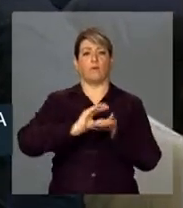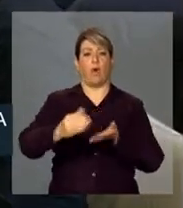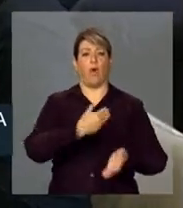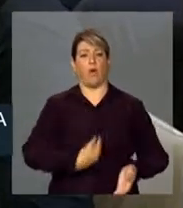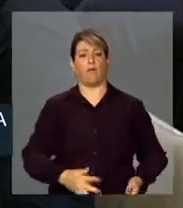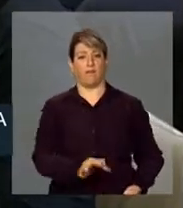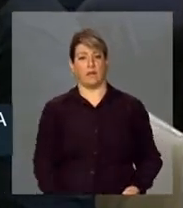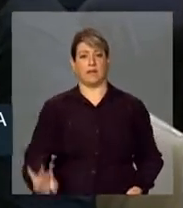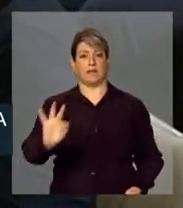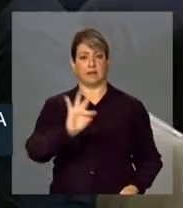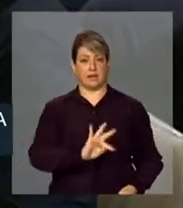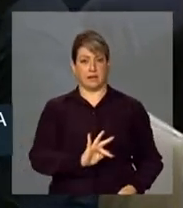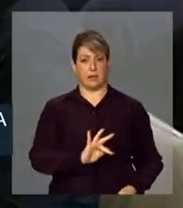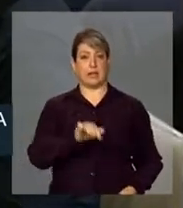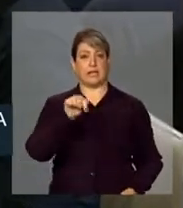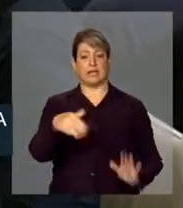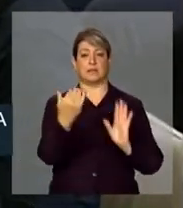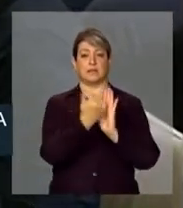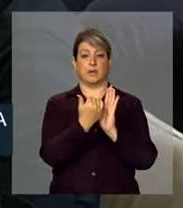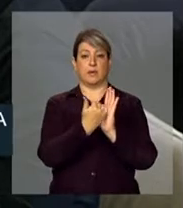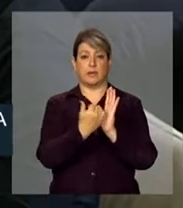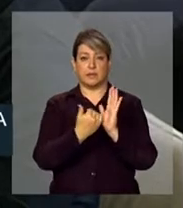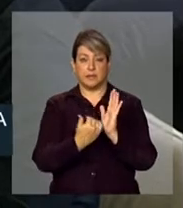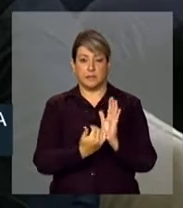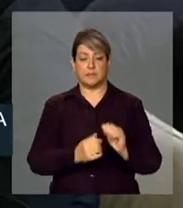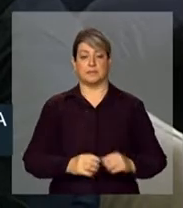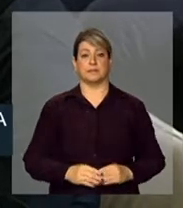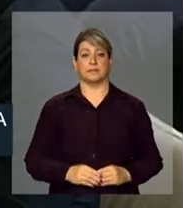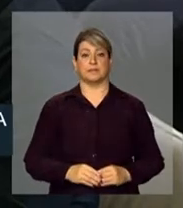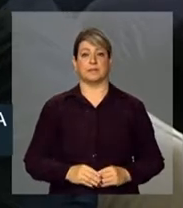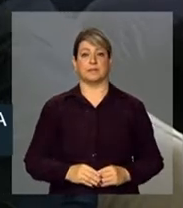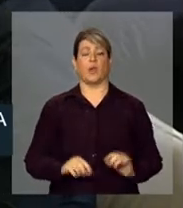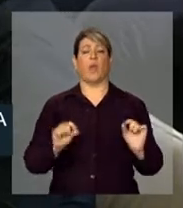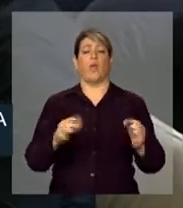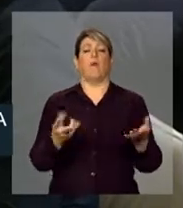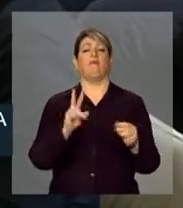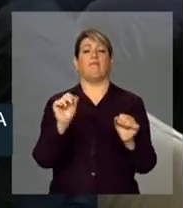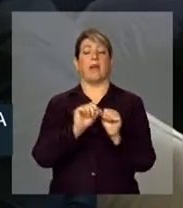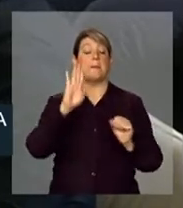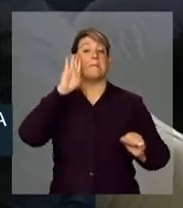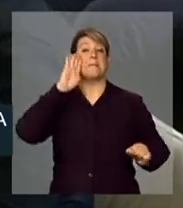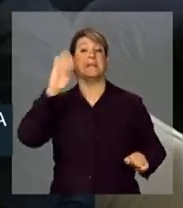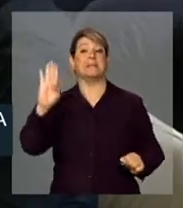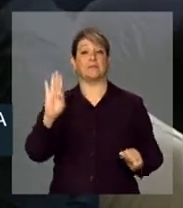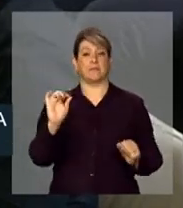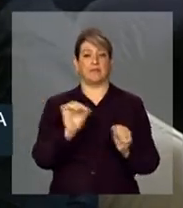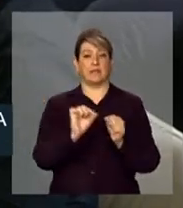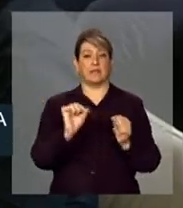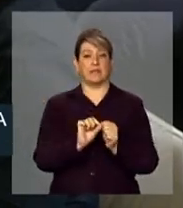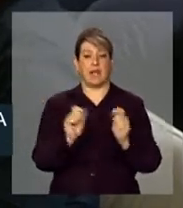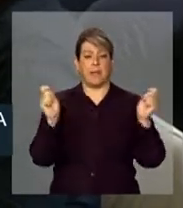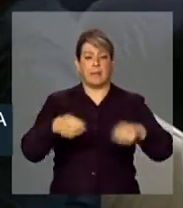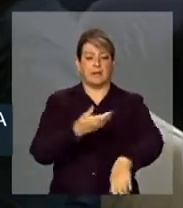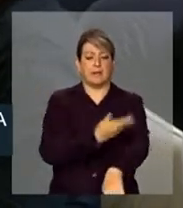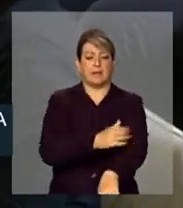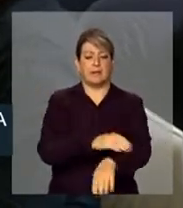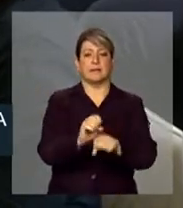federal nesse programa? O que vai ser priorizado também na capacitação